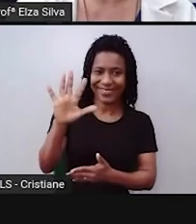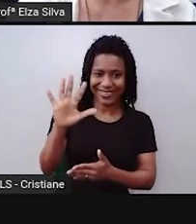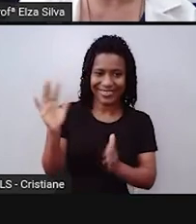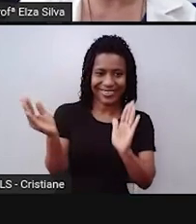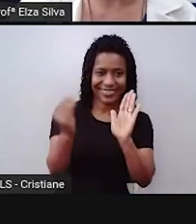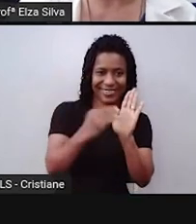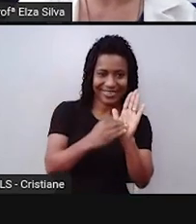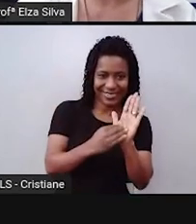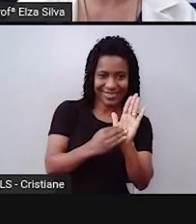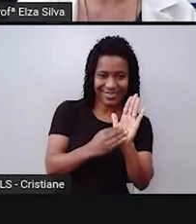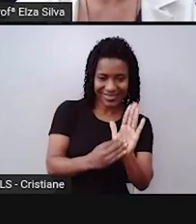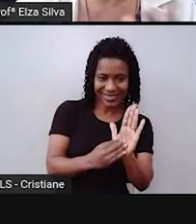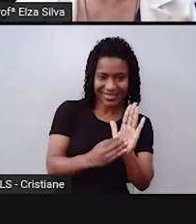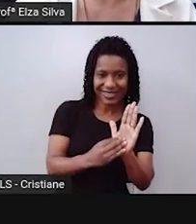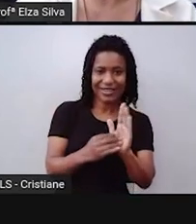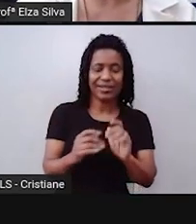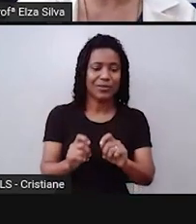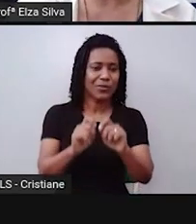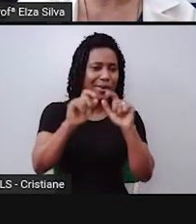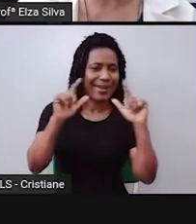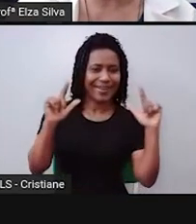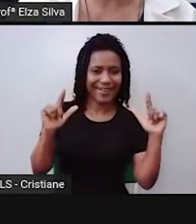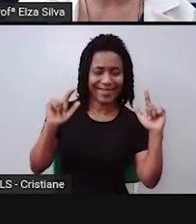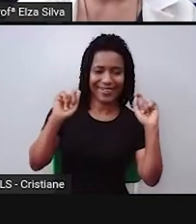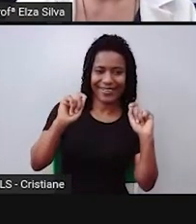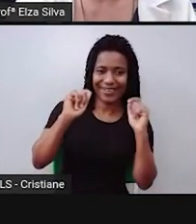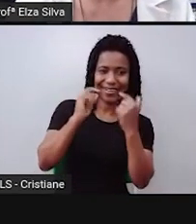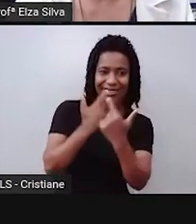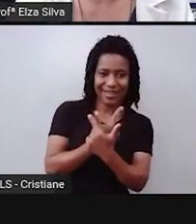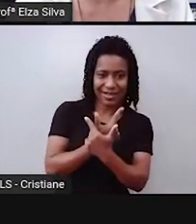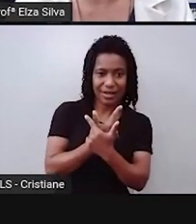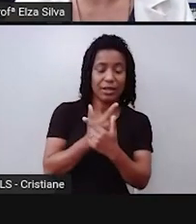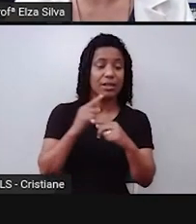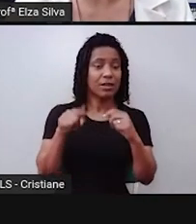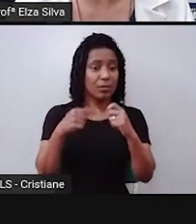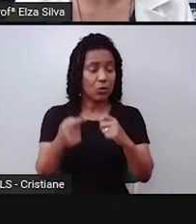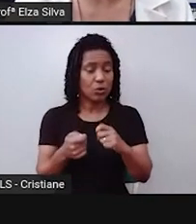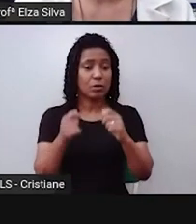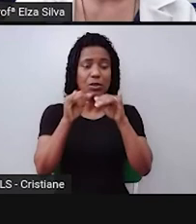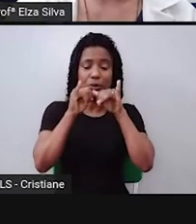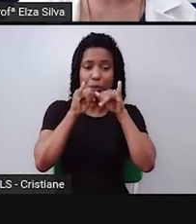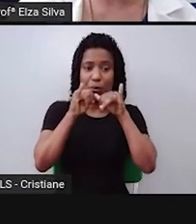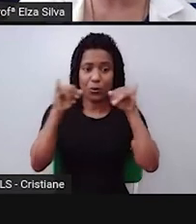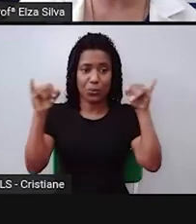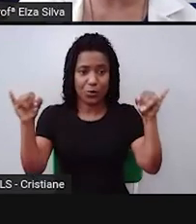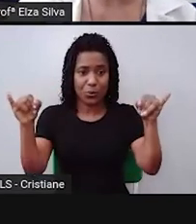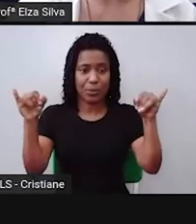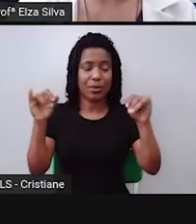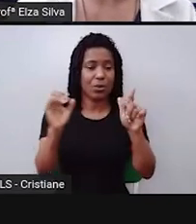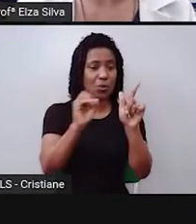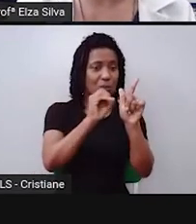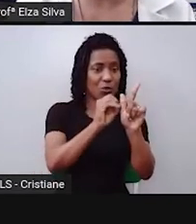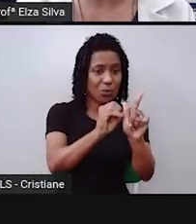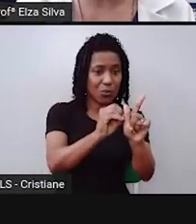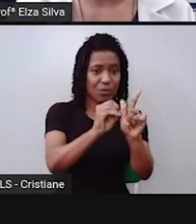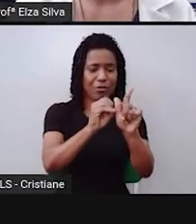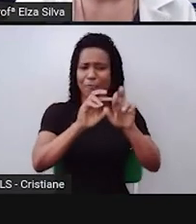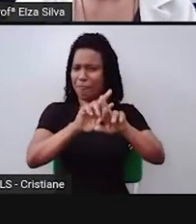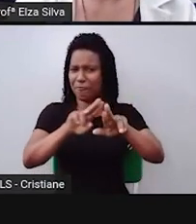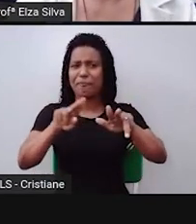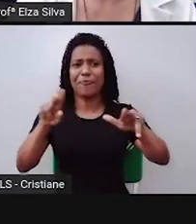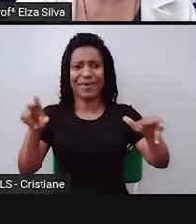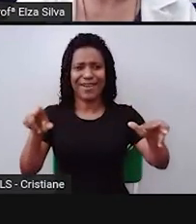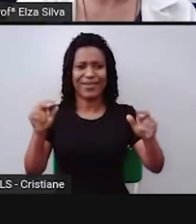Adicione um meme a um ambiente colaborativo, que pode ser o Google Fotos, o Padlet, o Pinterest.